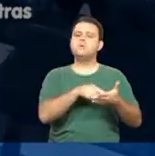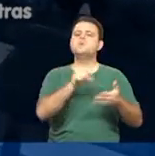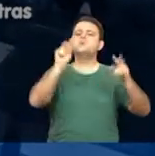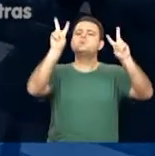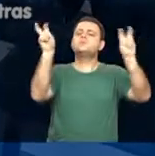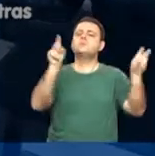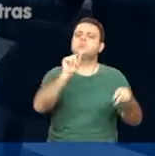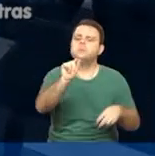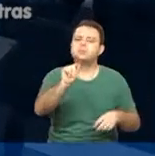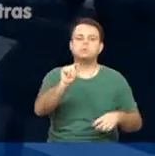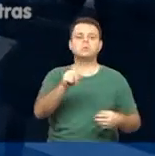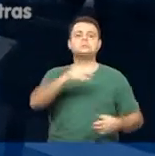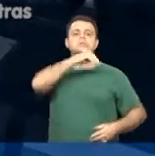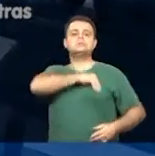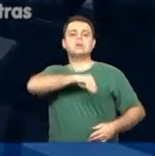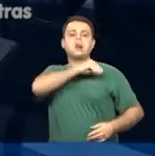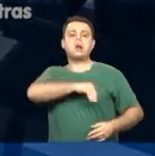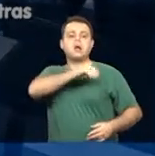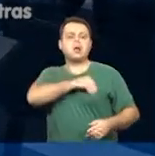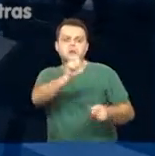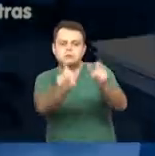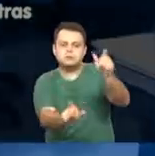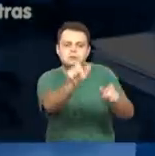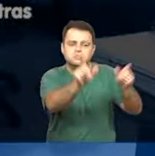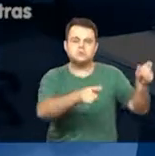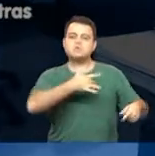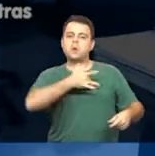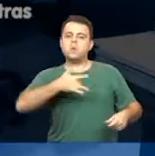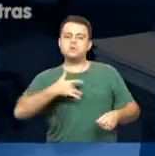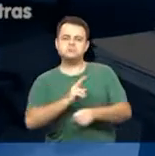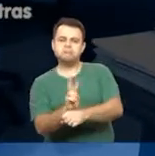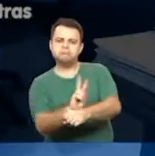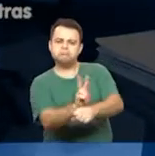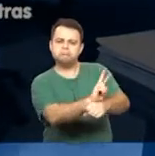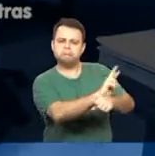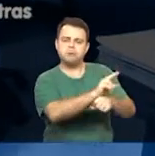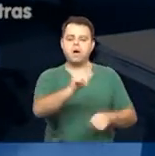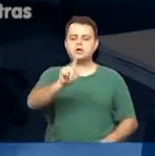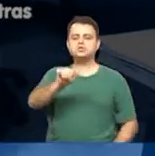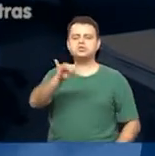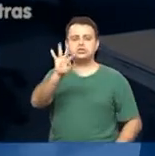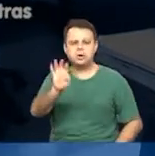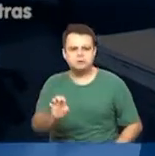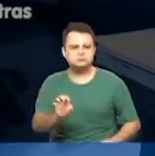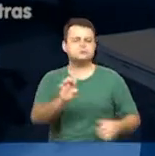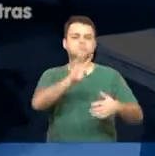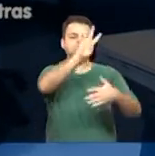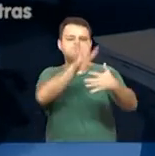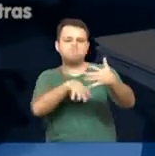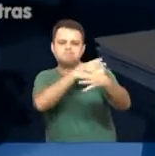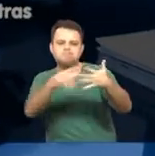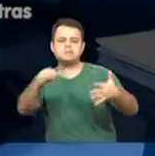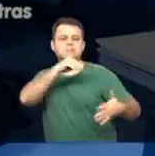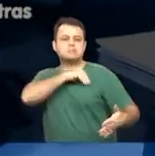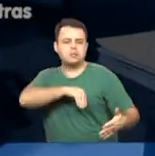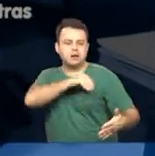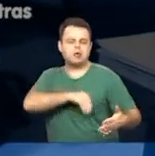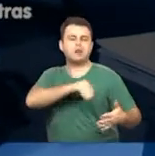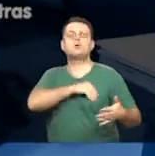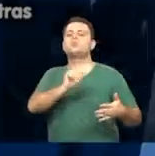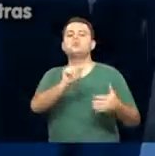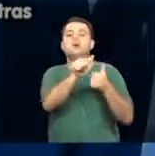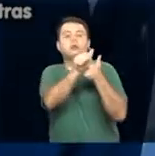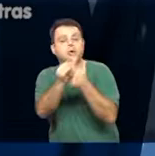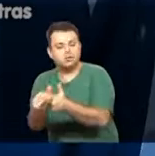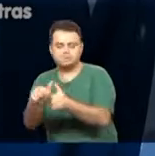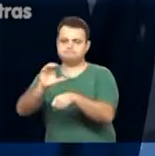adequação da tabela salarial dos agentes comunitários de saúde e agentes de combate às endemias em determinação da emenda